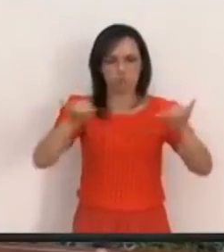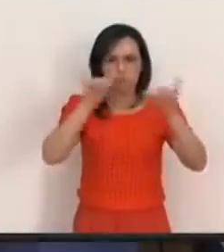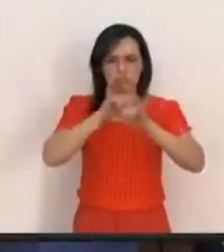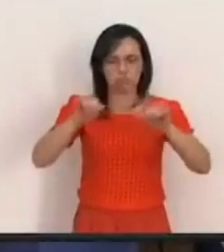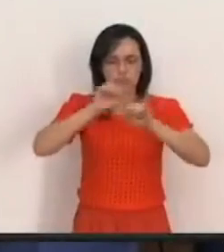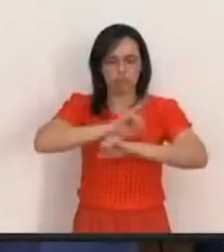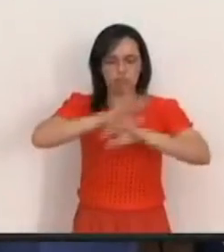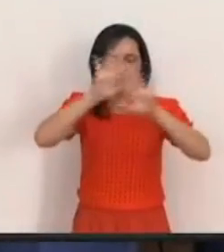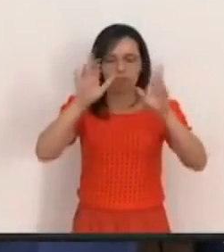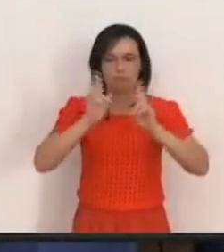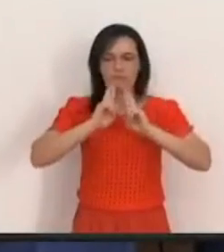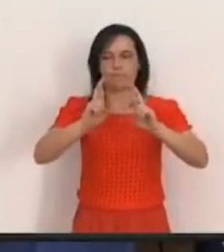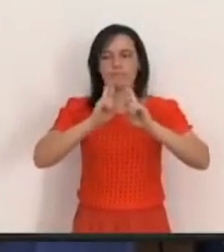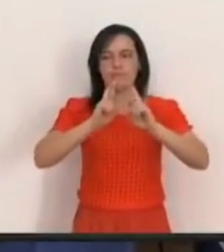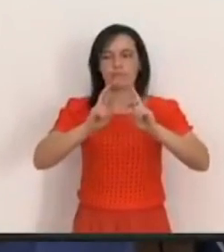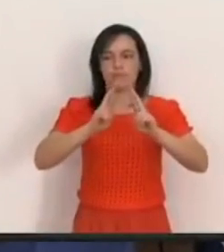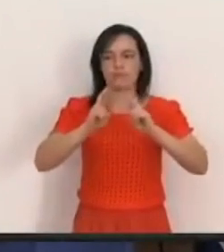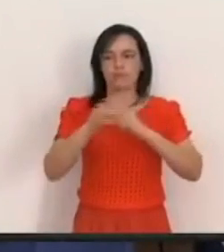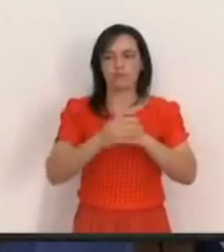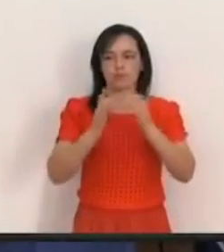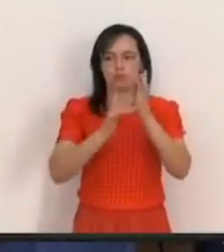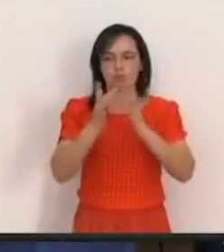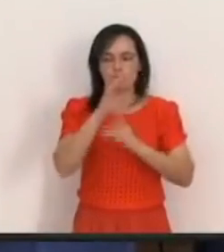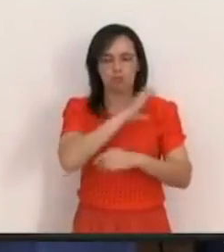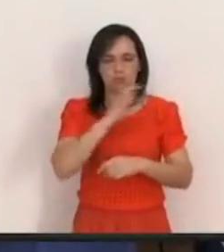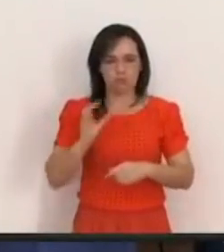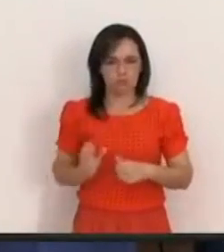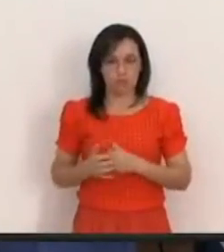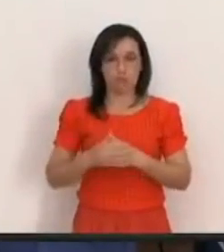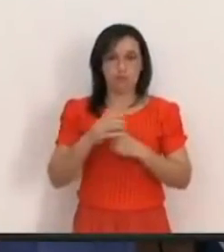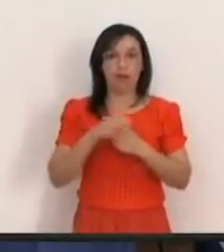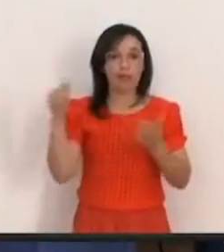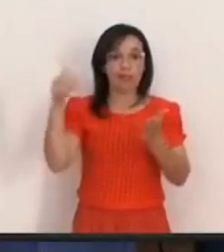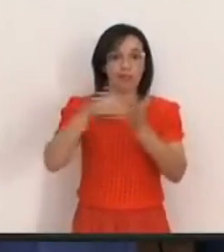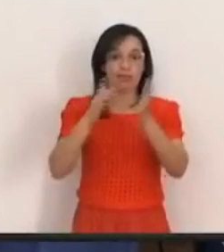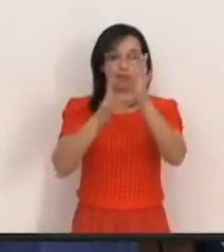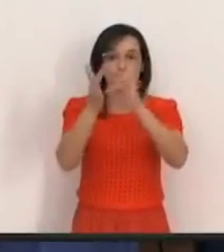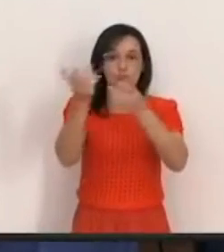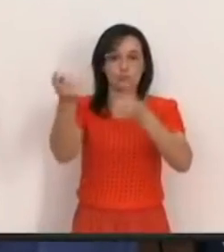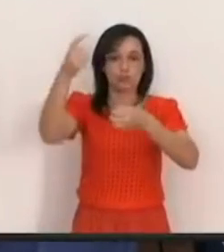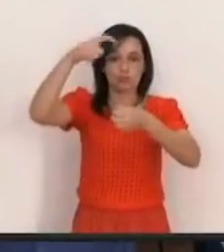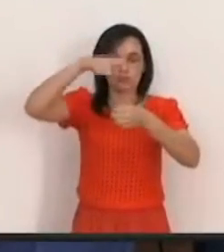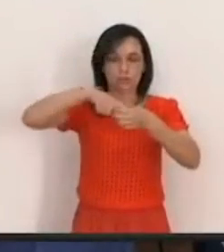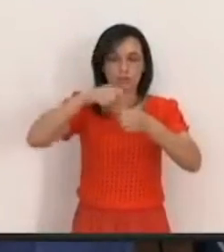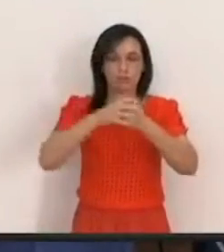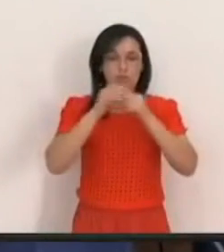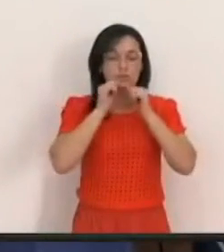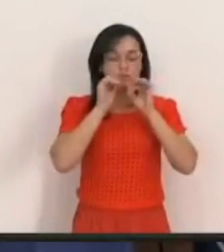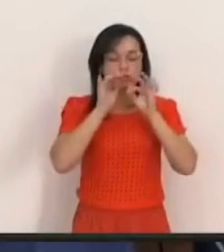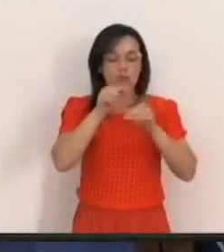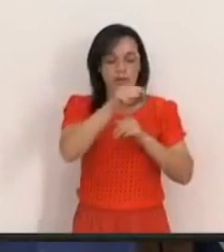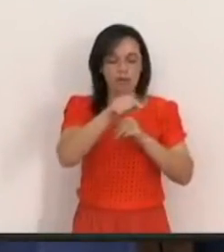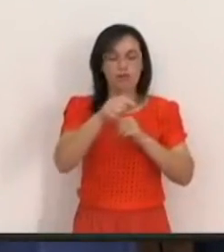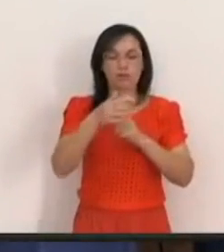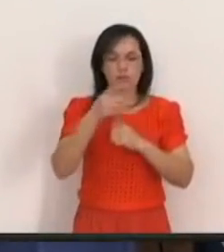gloriosa esperança Da tua amada igreja Senhor Aquele encontro Com Jesus nos ares E que seja Também Santo Deus Pestos